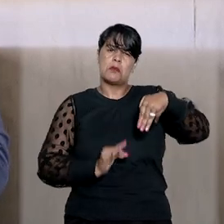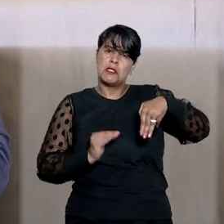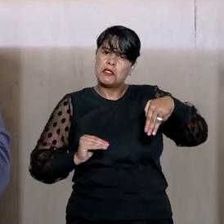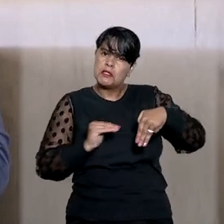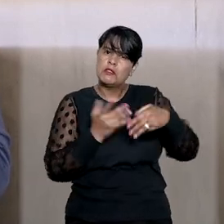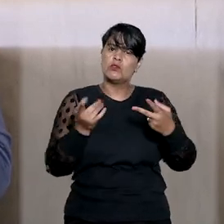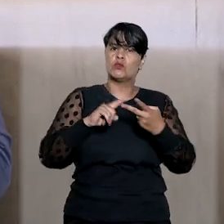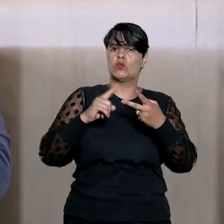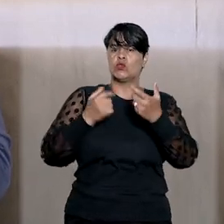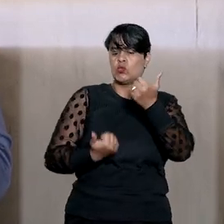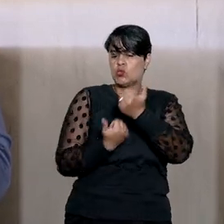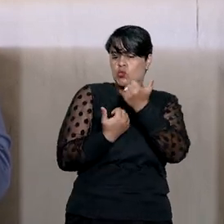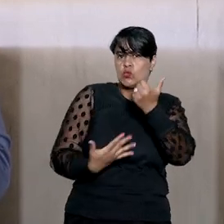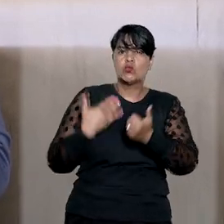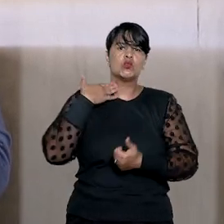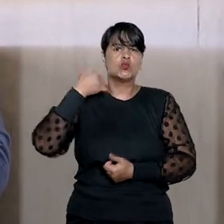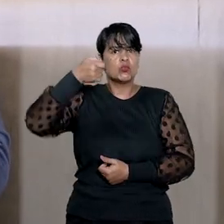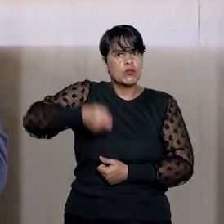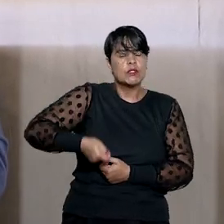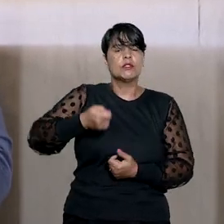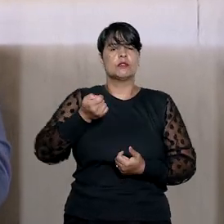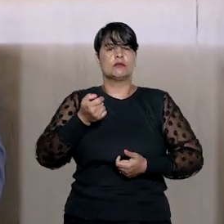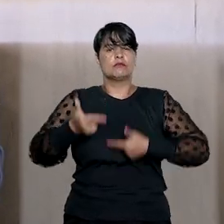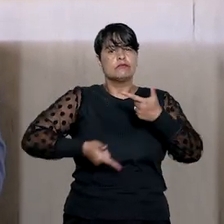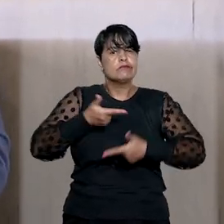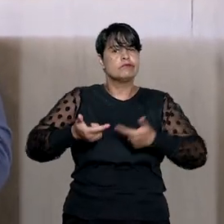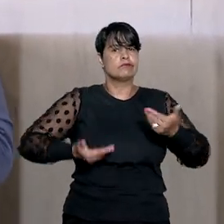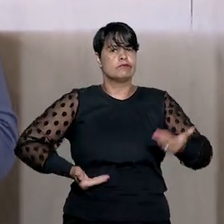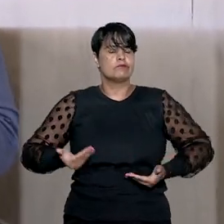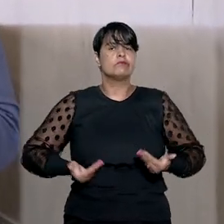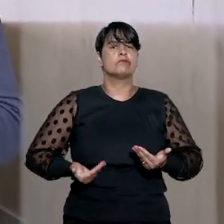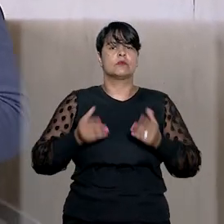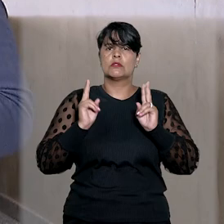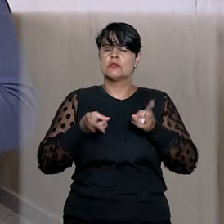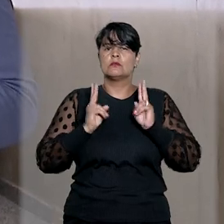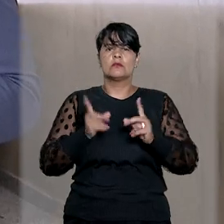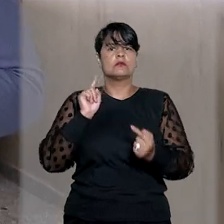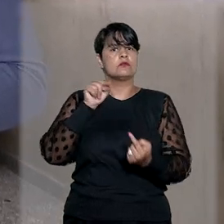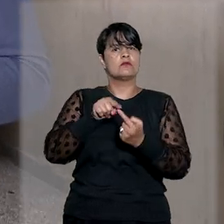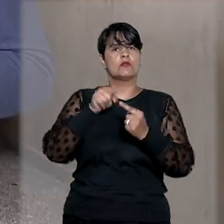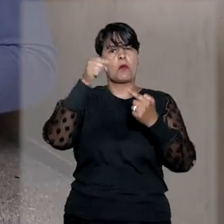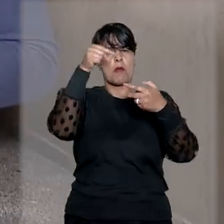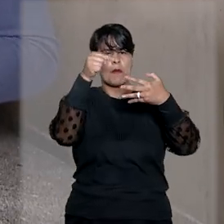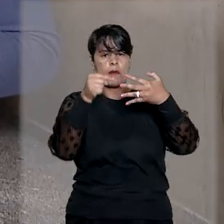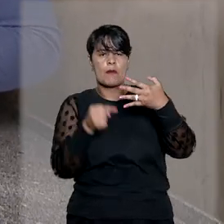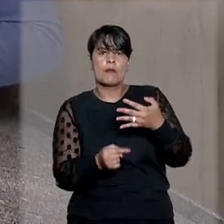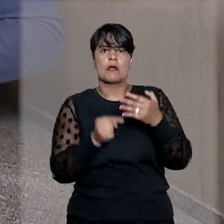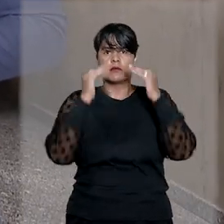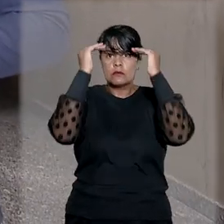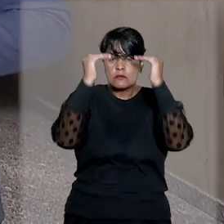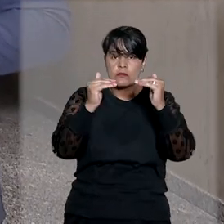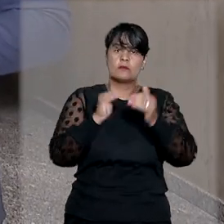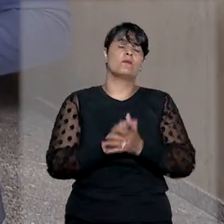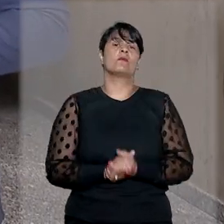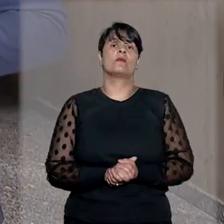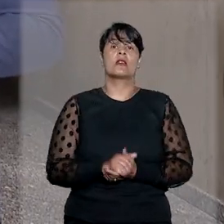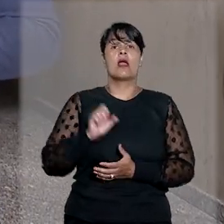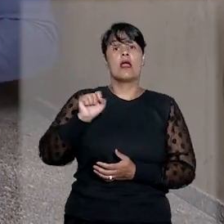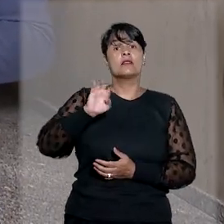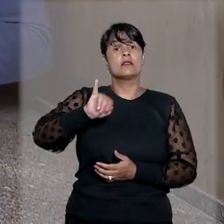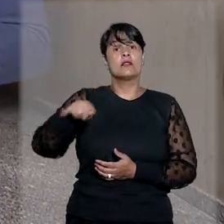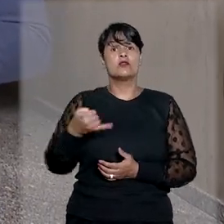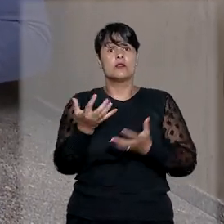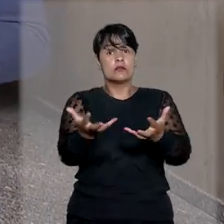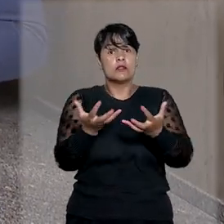servidores e colaboradores da Corte no cumprimento de metas. De acordo com a ministra, o Superior Tribunal de Justiça recebeu em